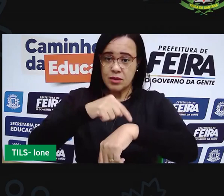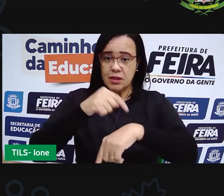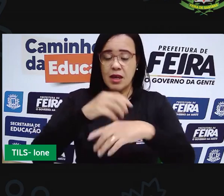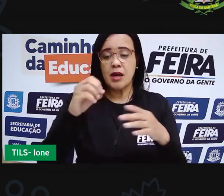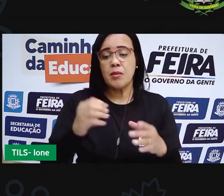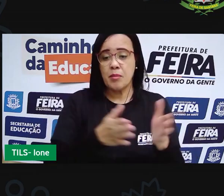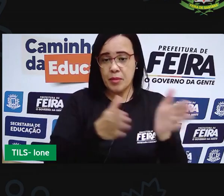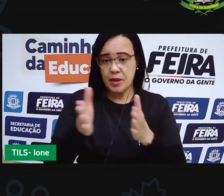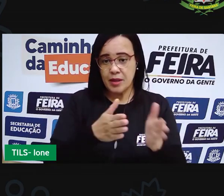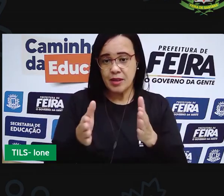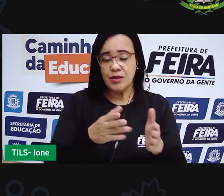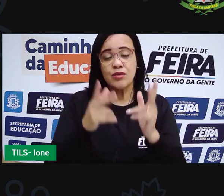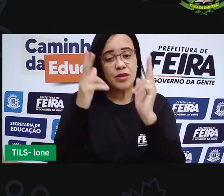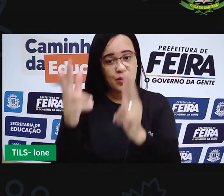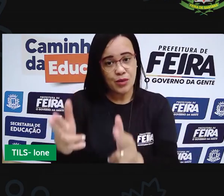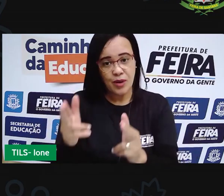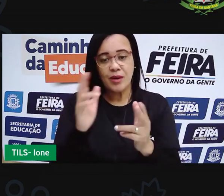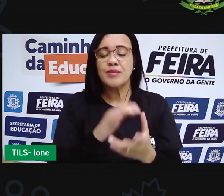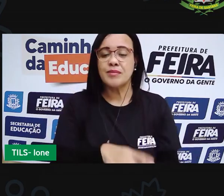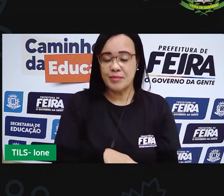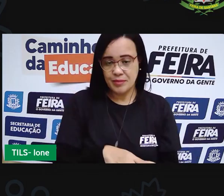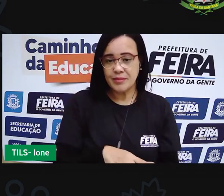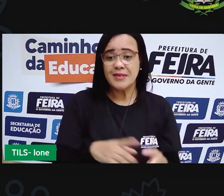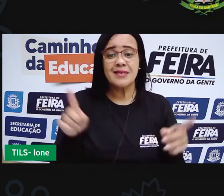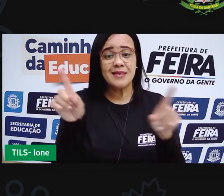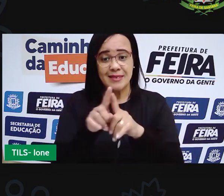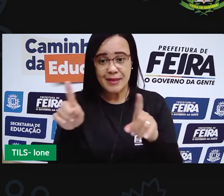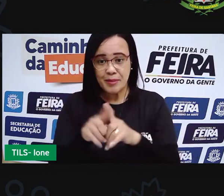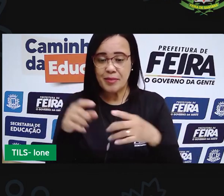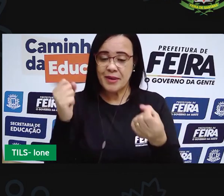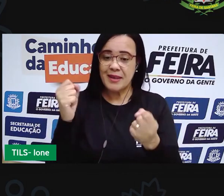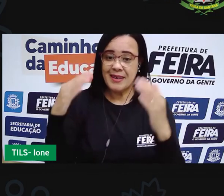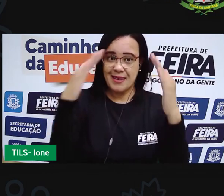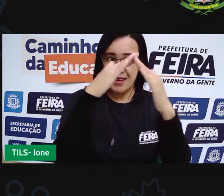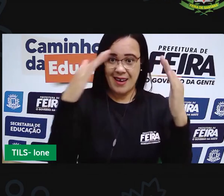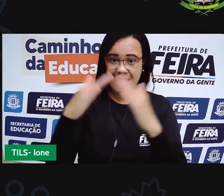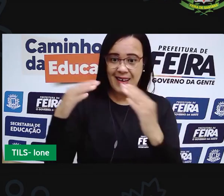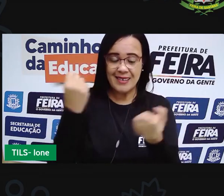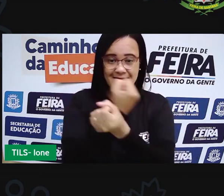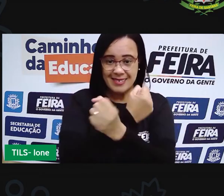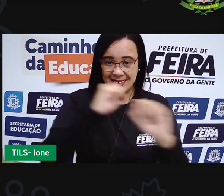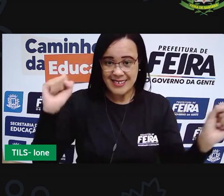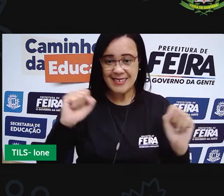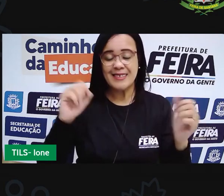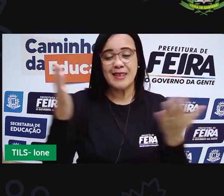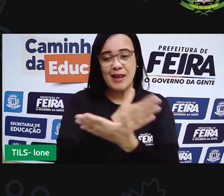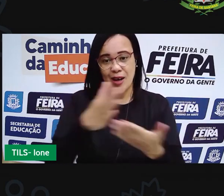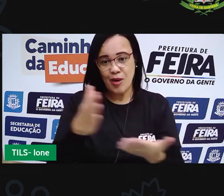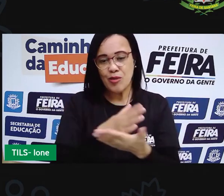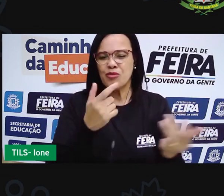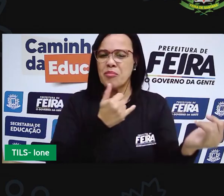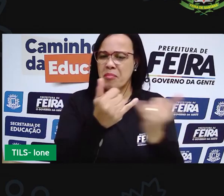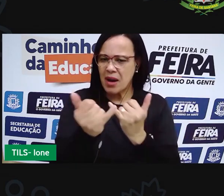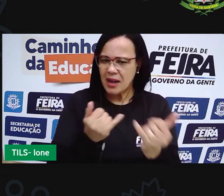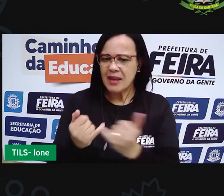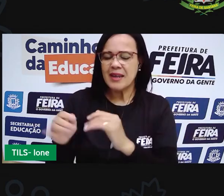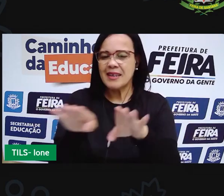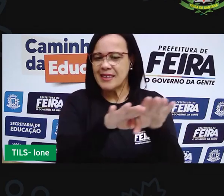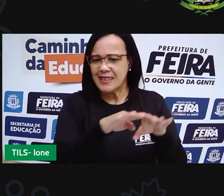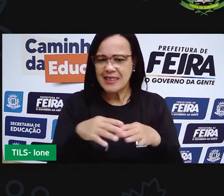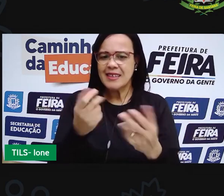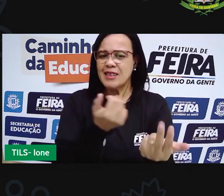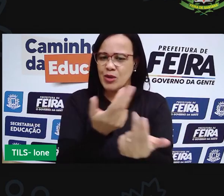elas têm semelhanças com os casarões aqui da nossa cidade que a gente já viu em outra aula, como o casarão